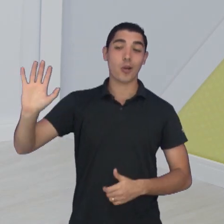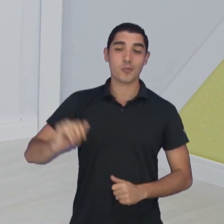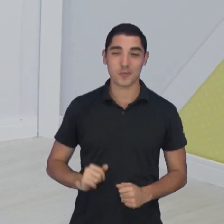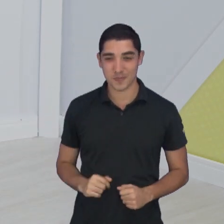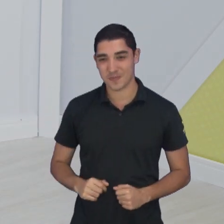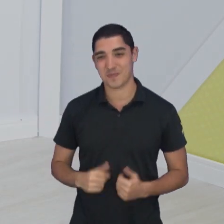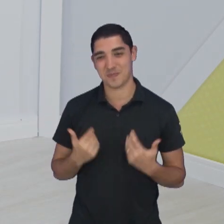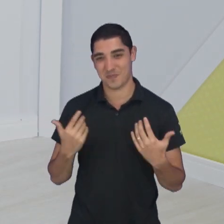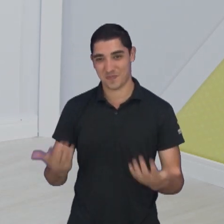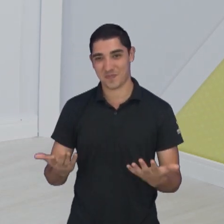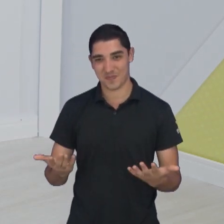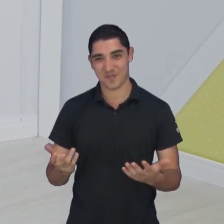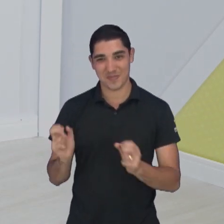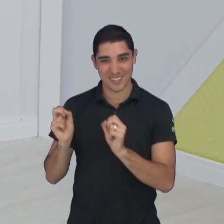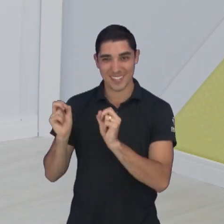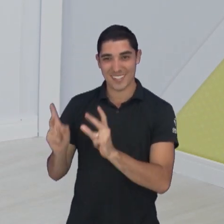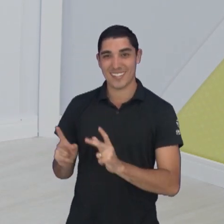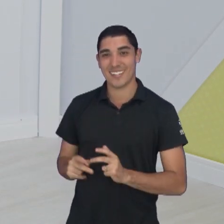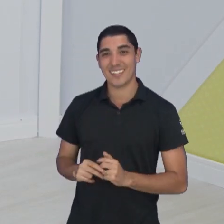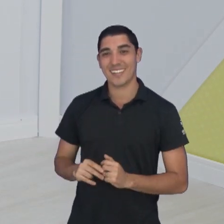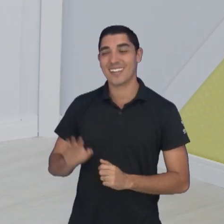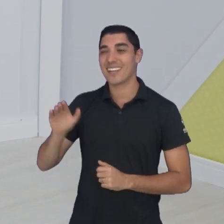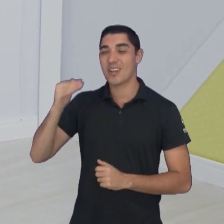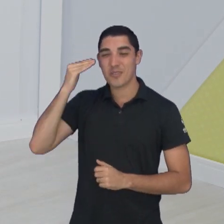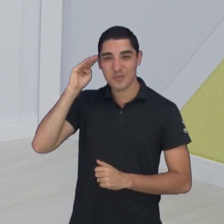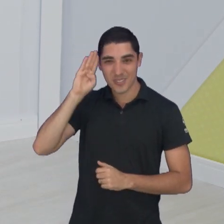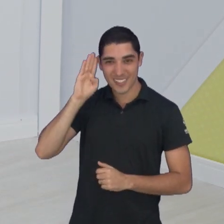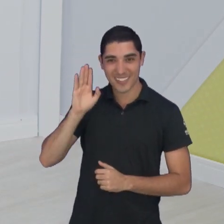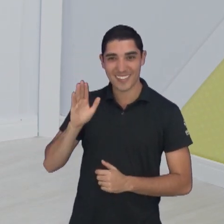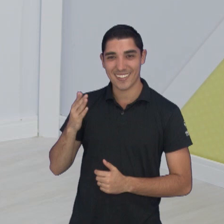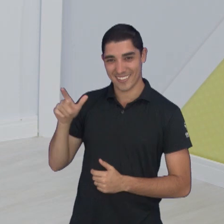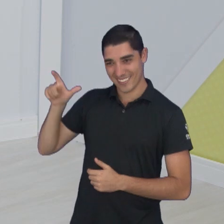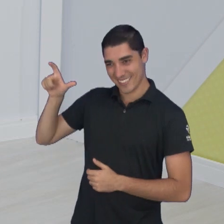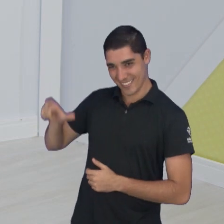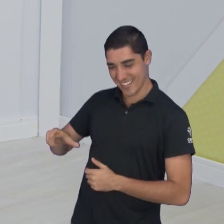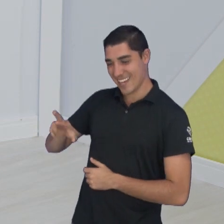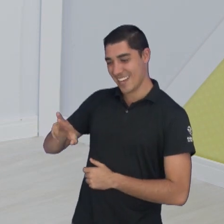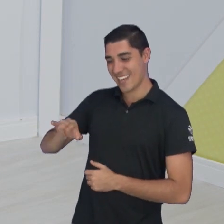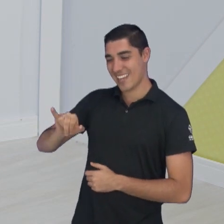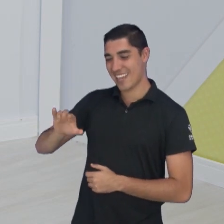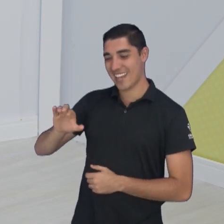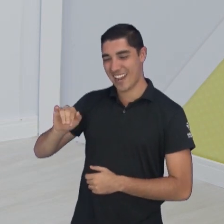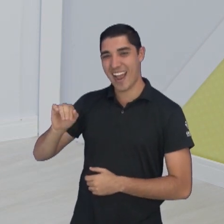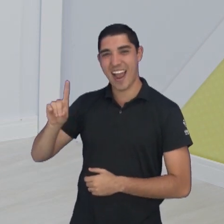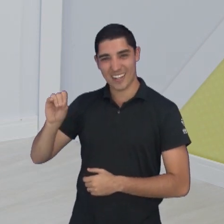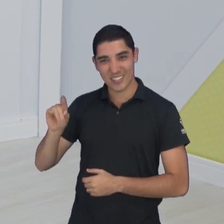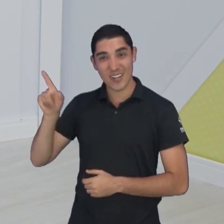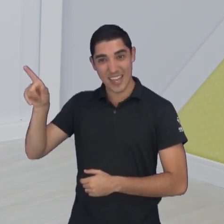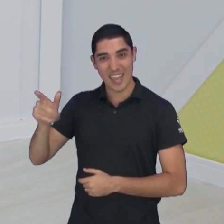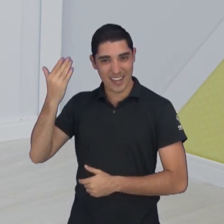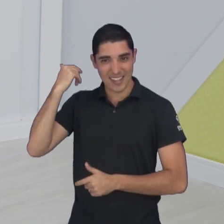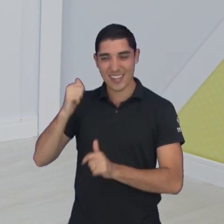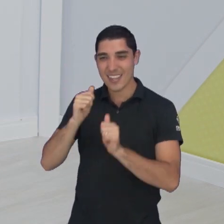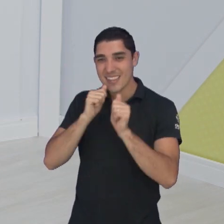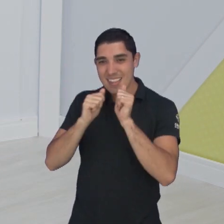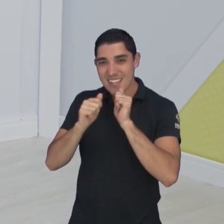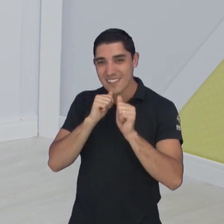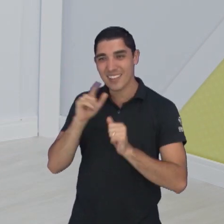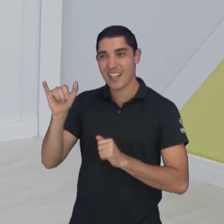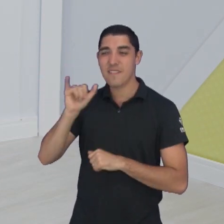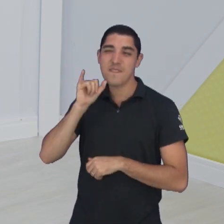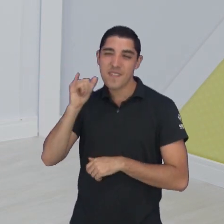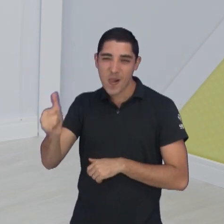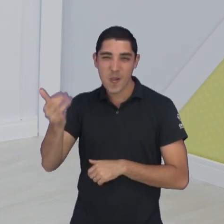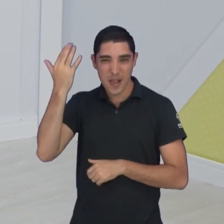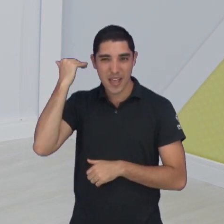Brunão, o Ricardo não costuma dar esse tipo de declaração, mas ele deu a entrevista, essa resposta que ele